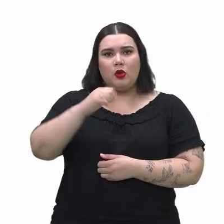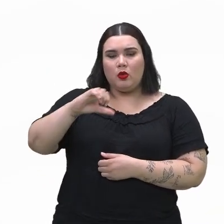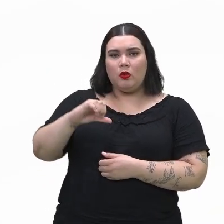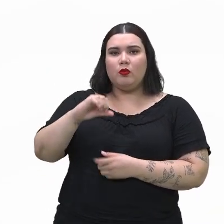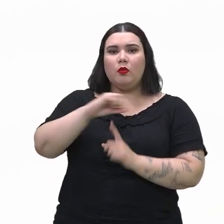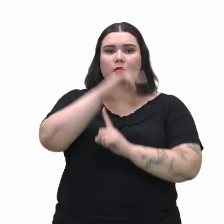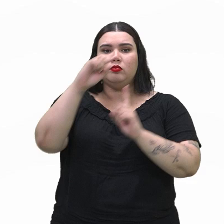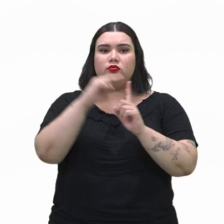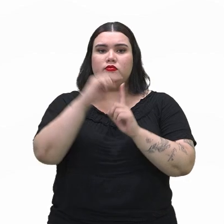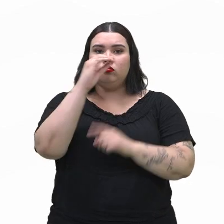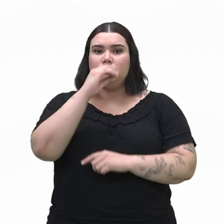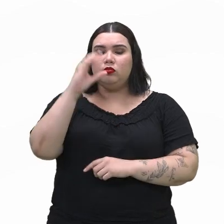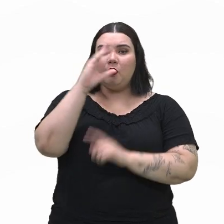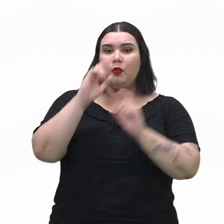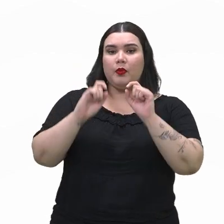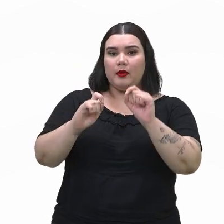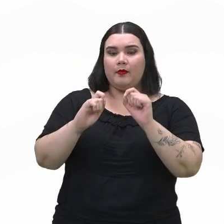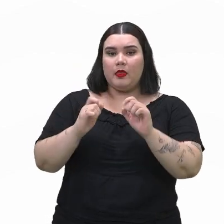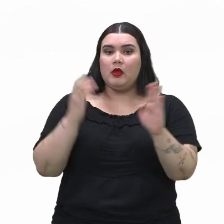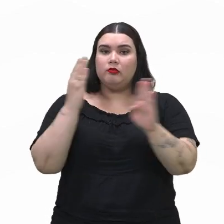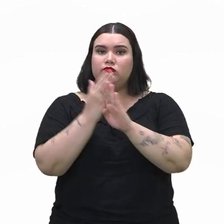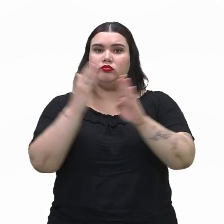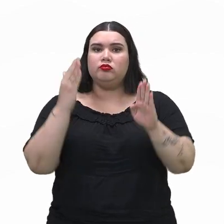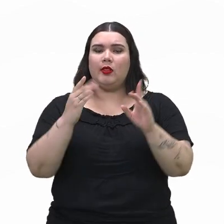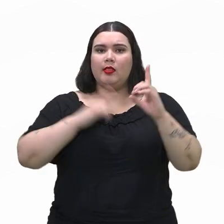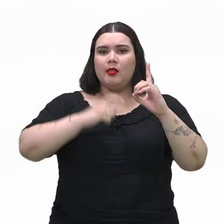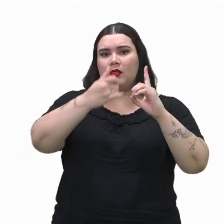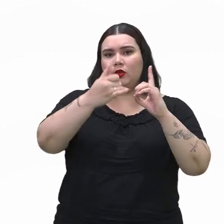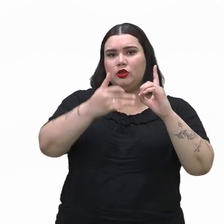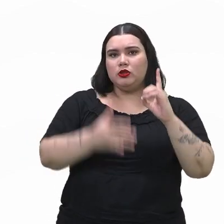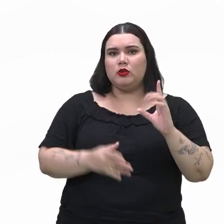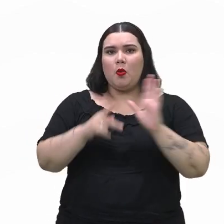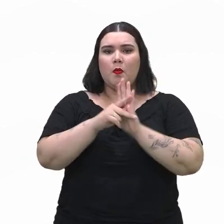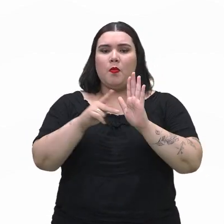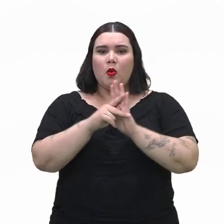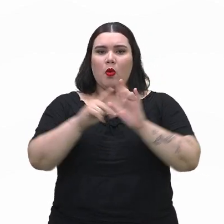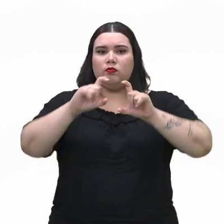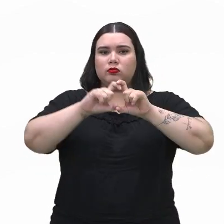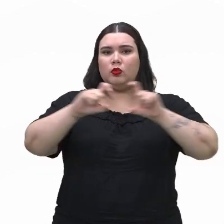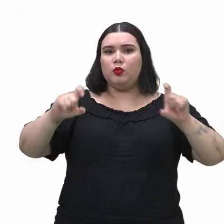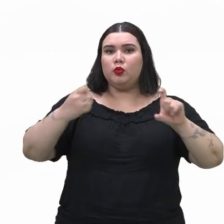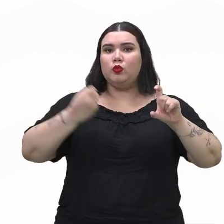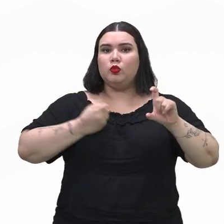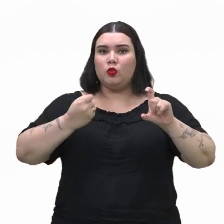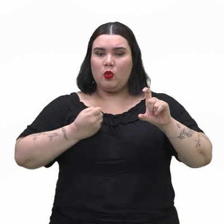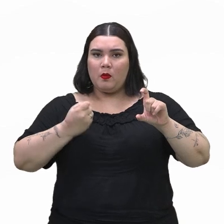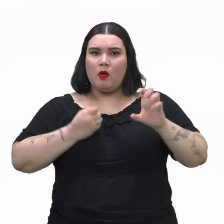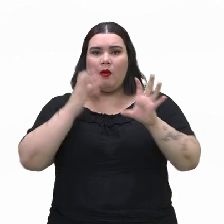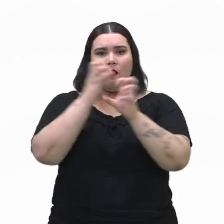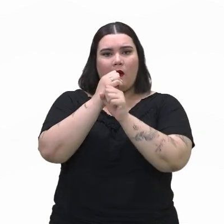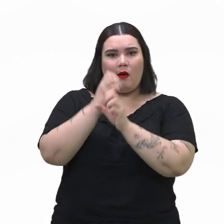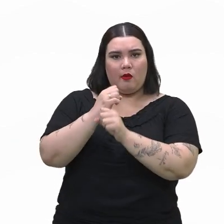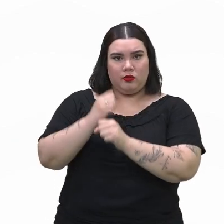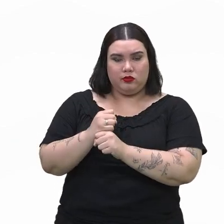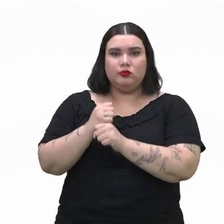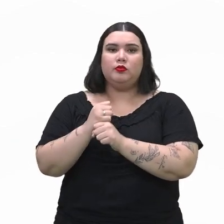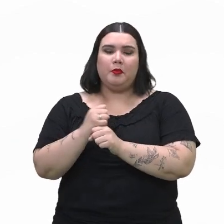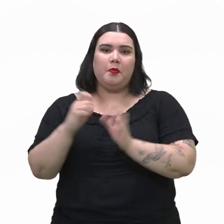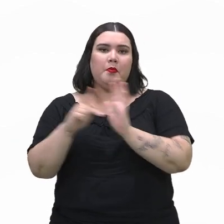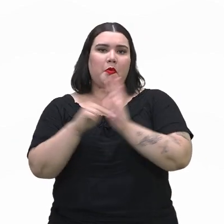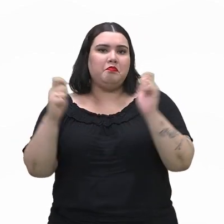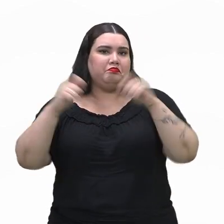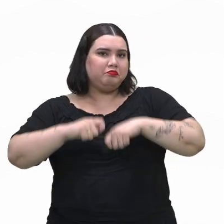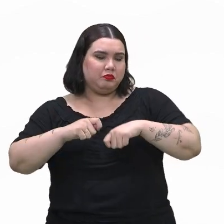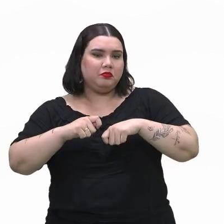objeto de conhecimento, identificação e descrição do espaço amostral de eventos aleatórios e cálculos de